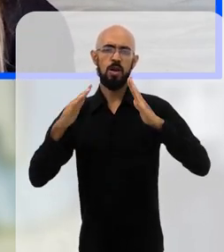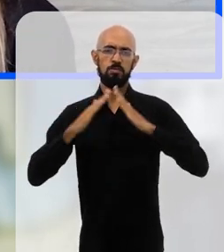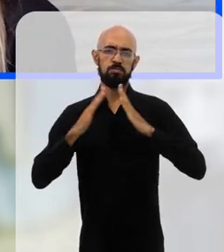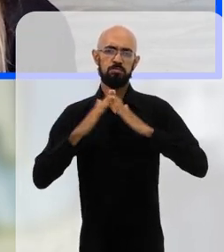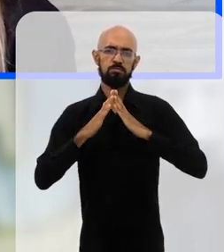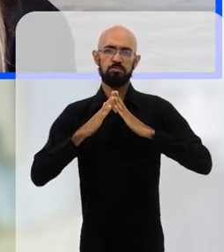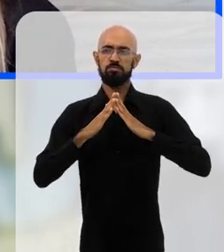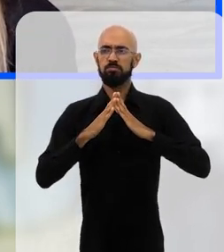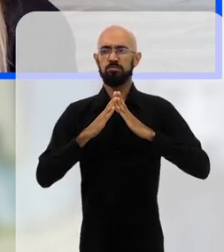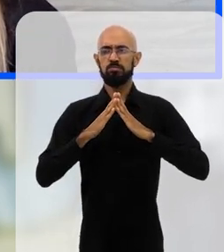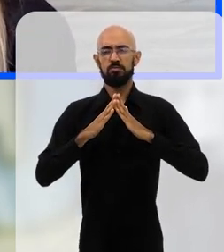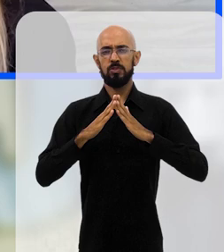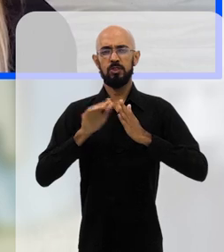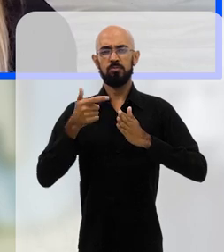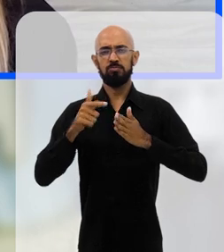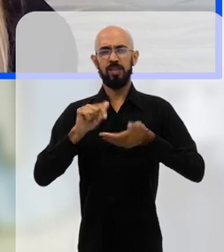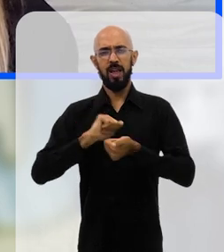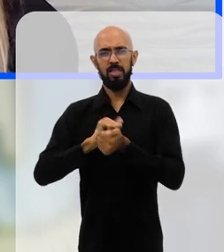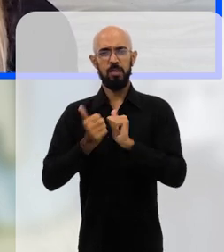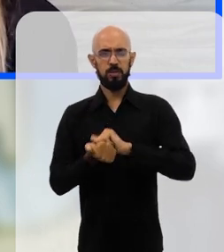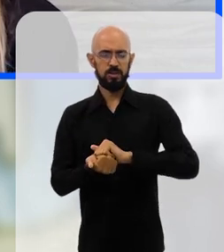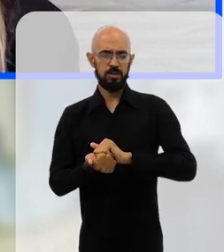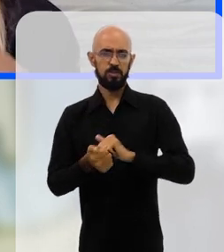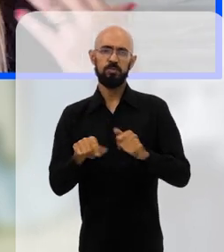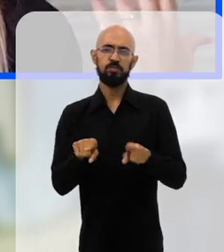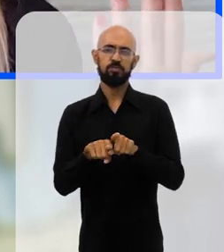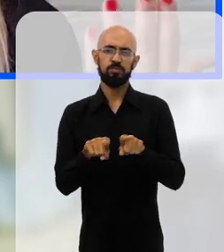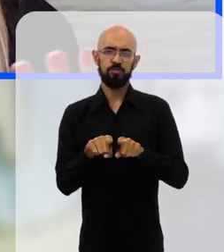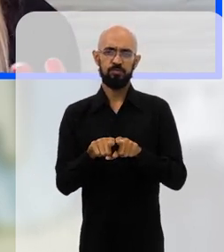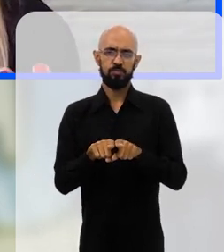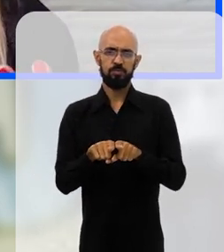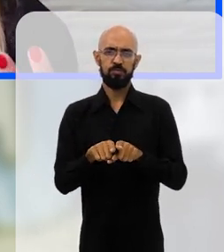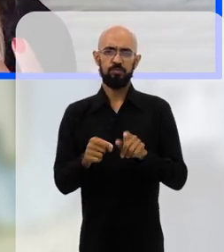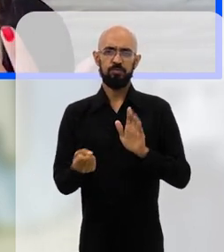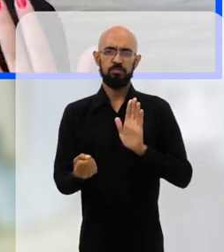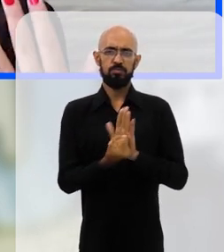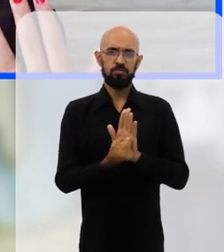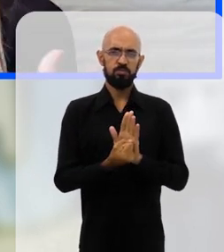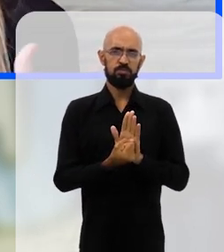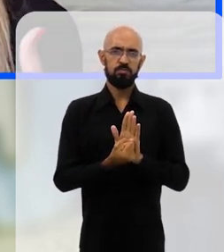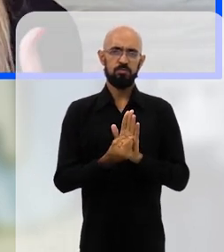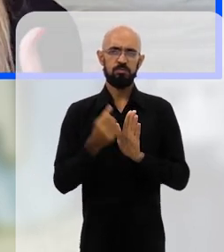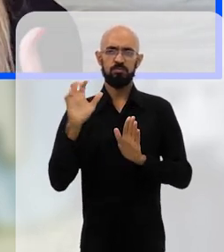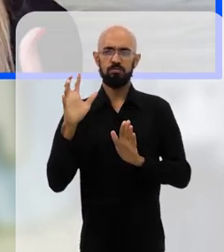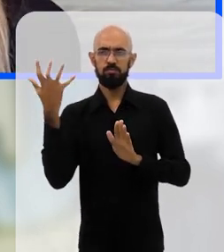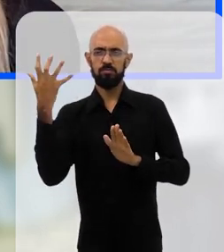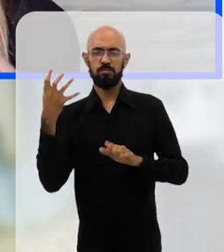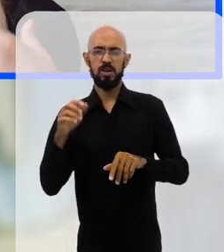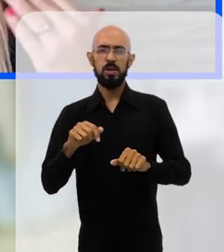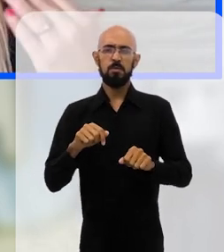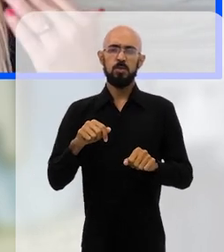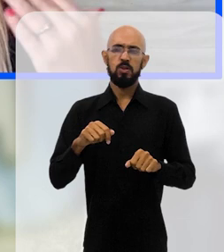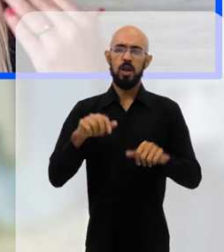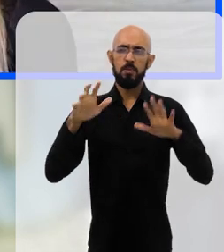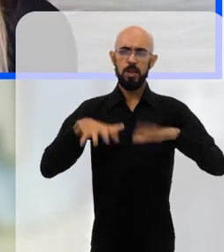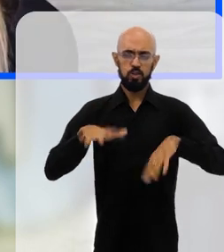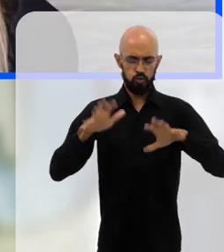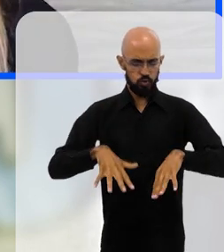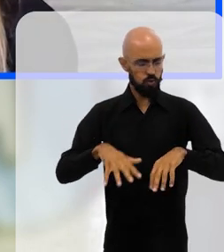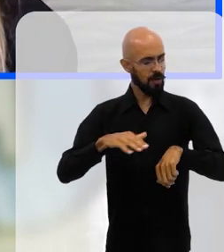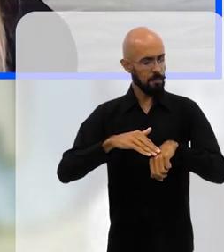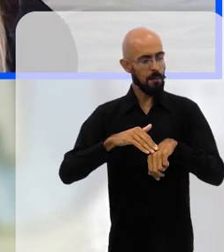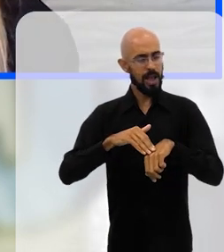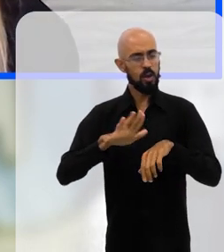de forma mais adequada, tanto os impactos climáticos, apesar de ser uma chuva, né, que veio aí